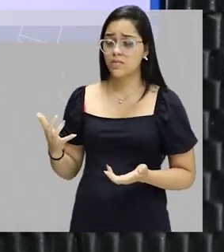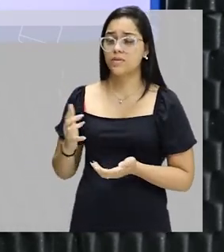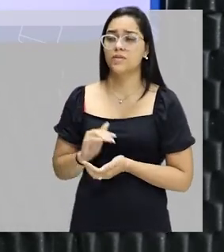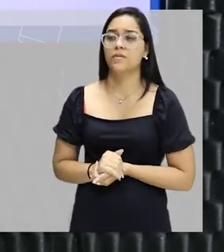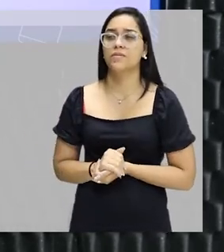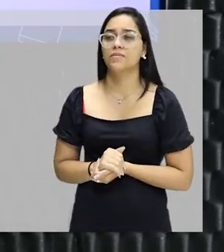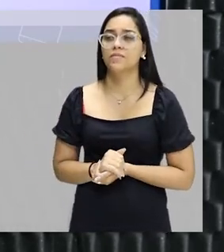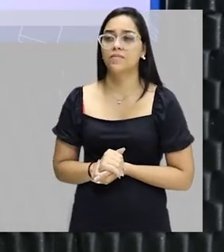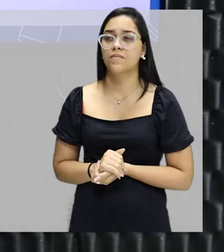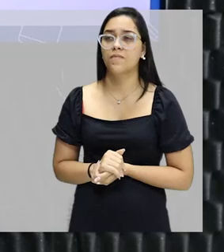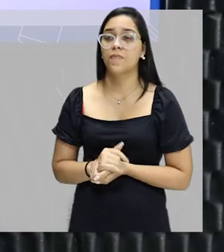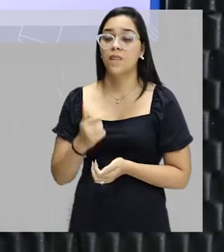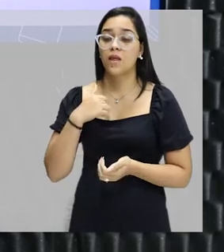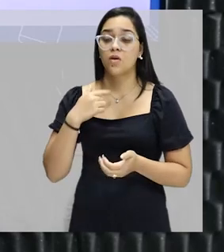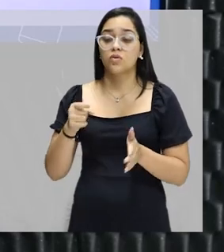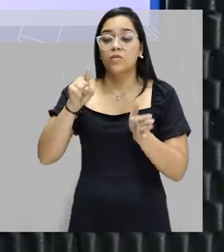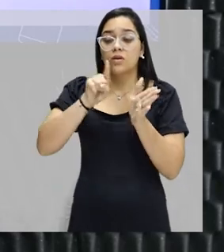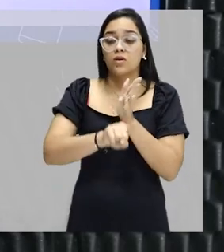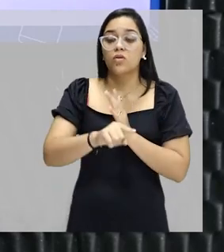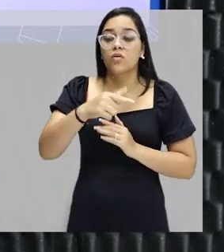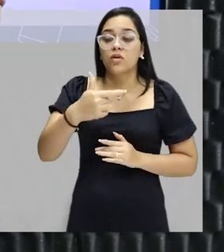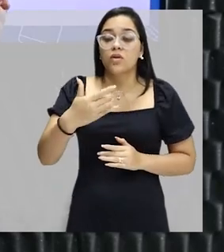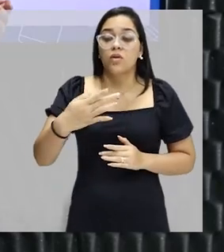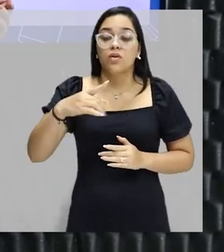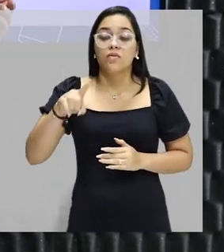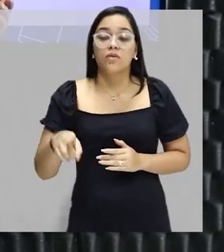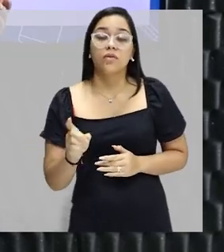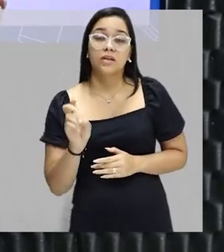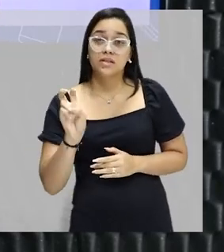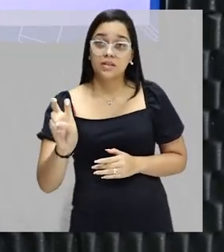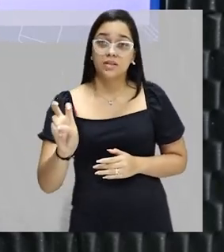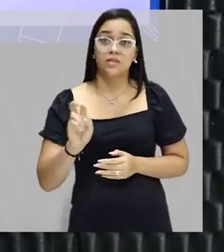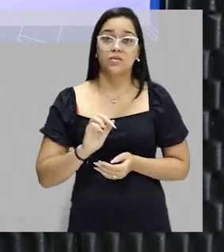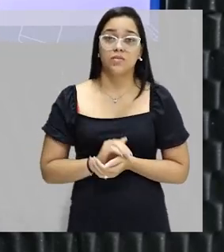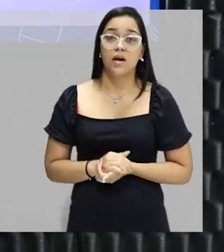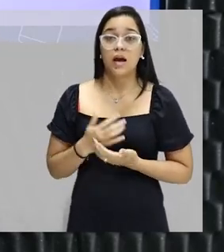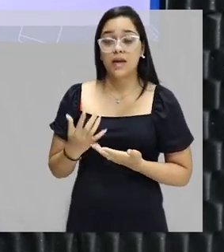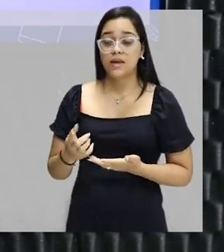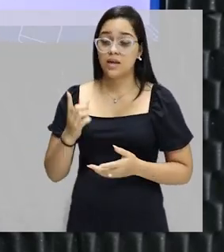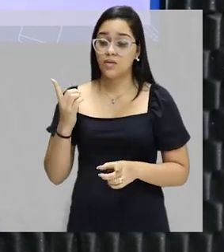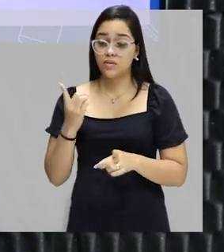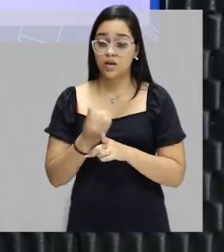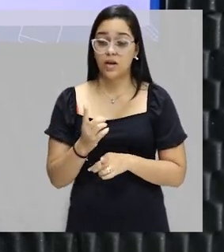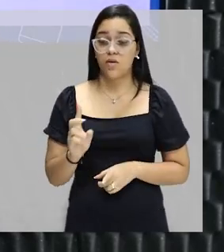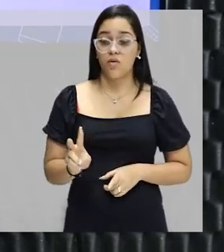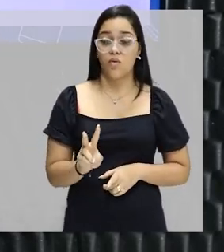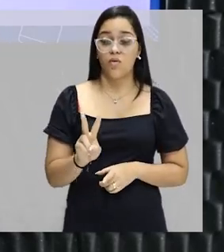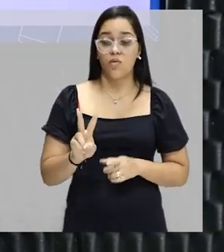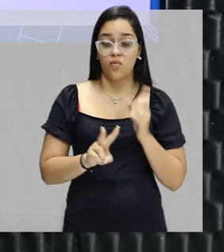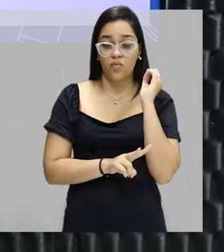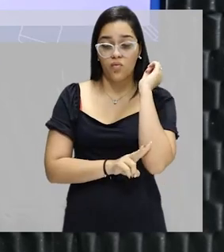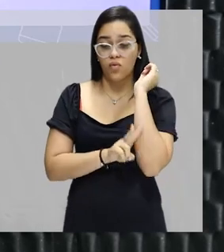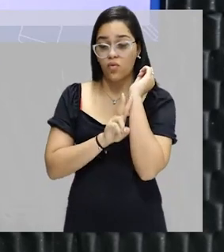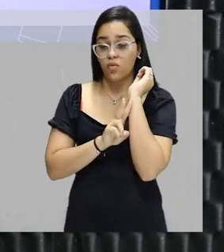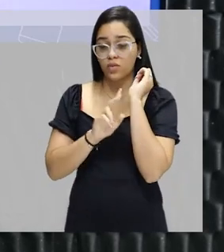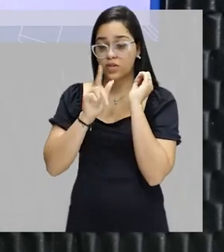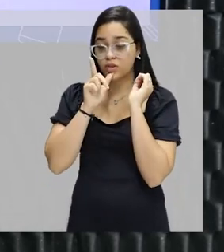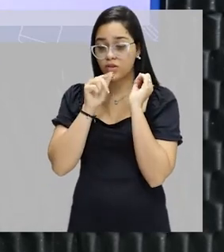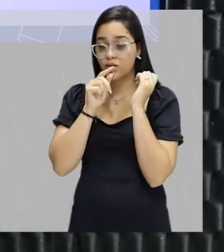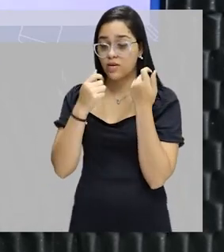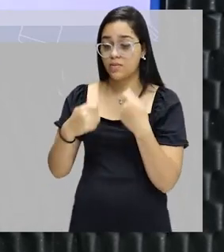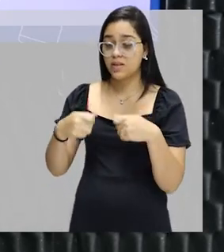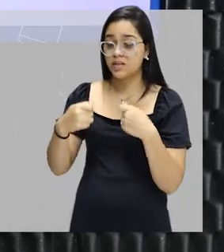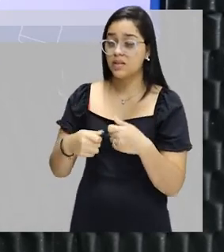quilogramas, eu vou subtrair do 24,5. E aí, eu vou encontrar o volume de água necessária.